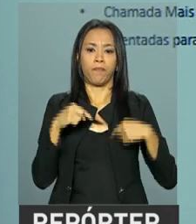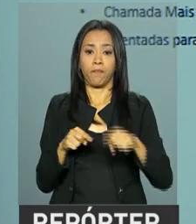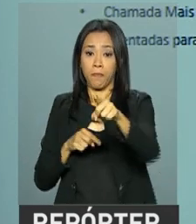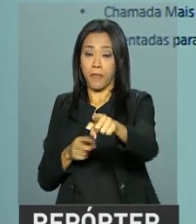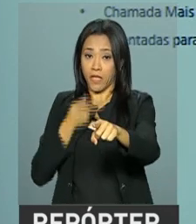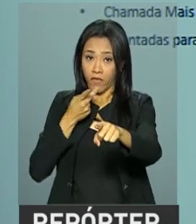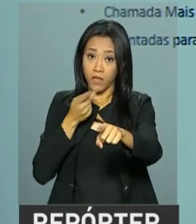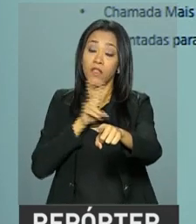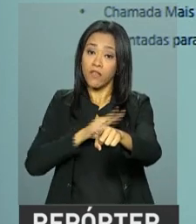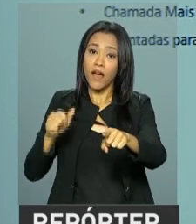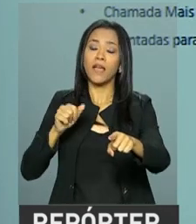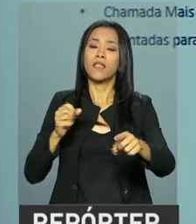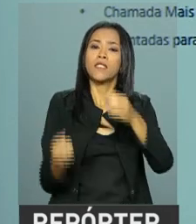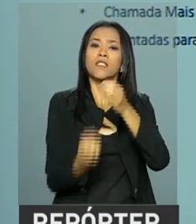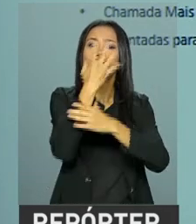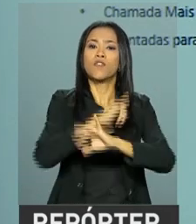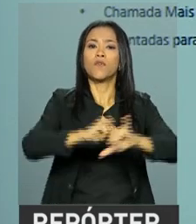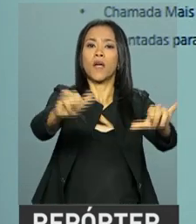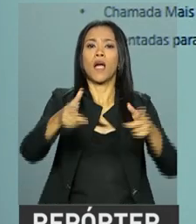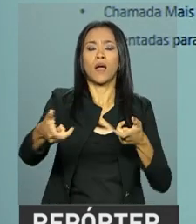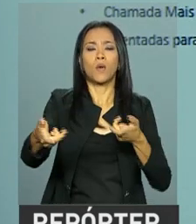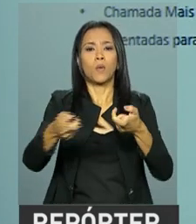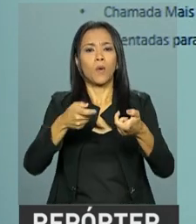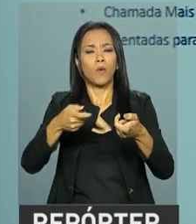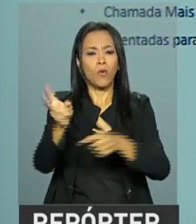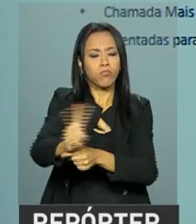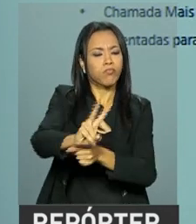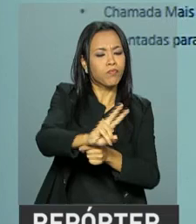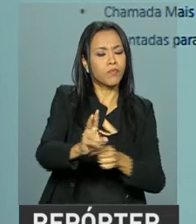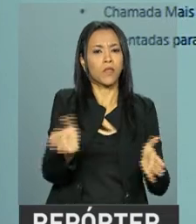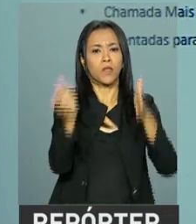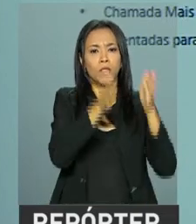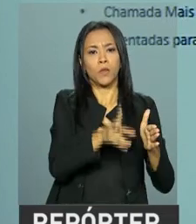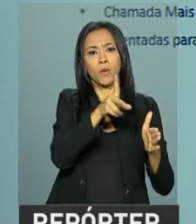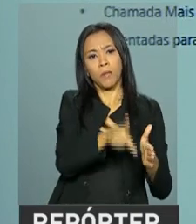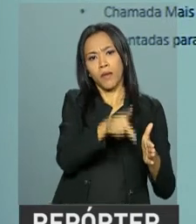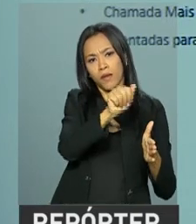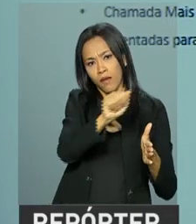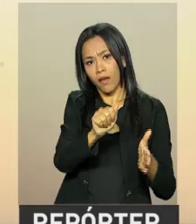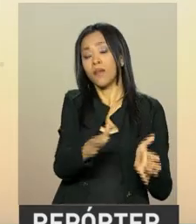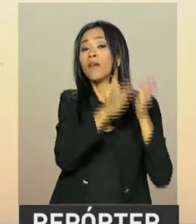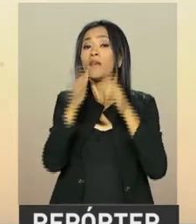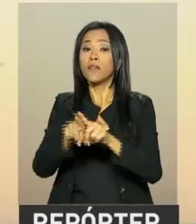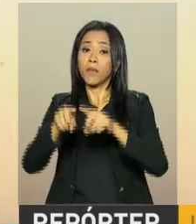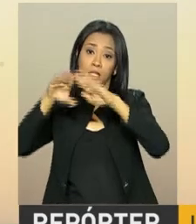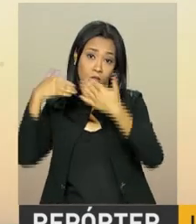de monitoramento em tempo real de chamadas públicas do PNAE e compras públicas em todo o Brasil,